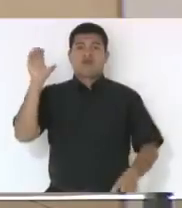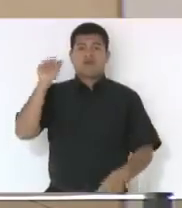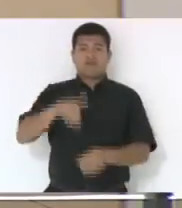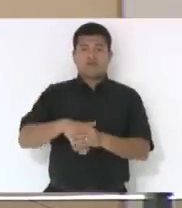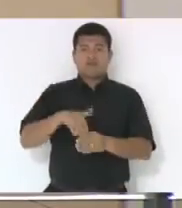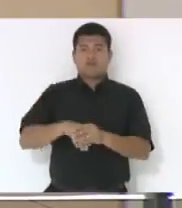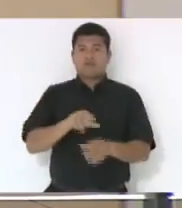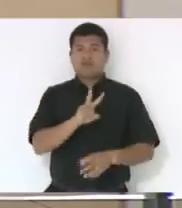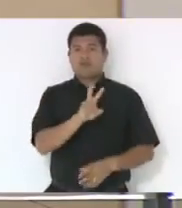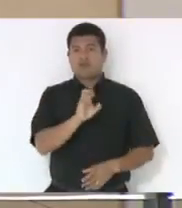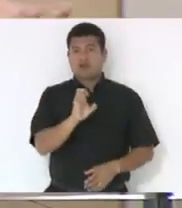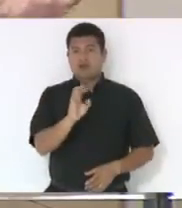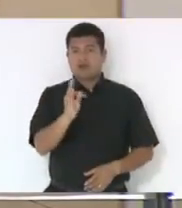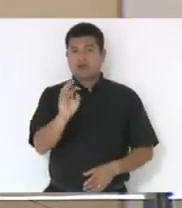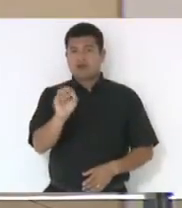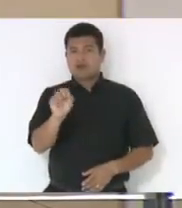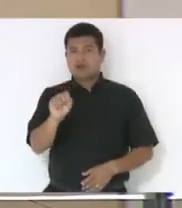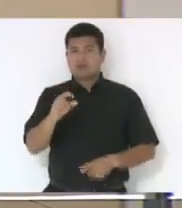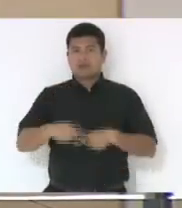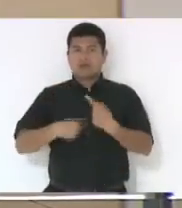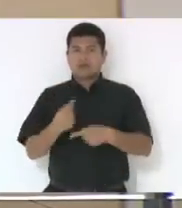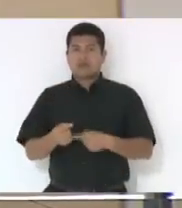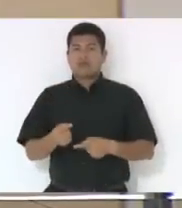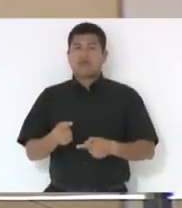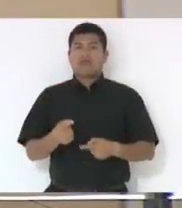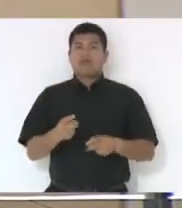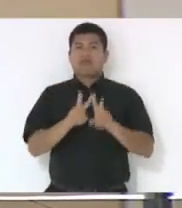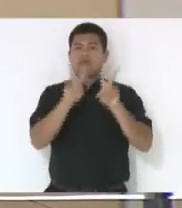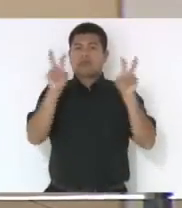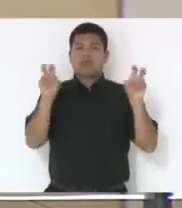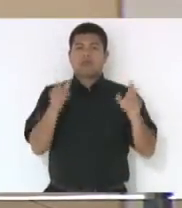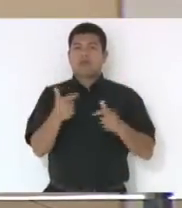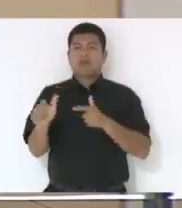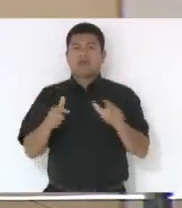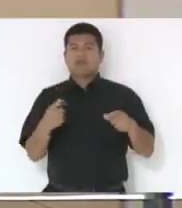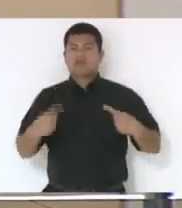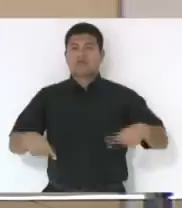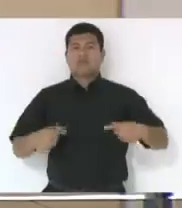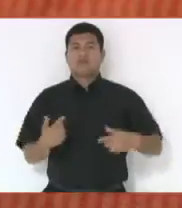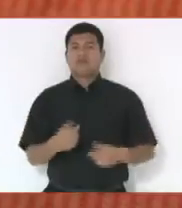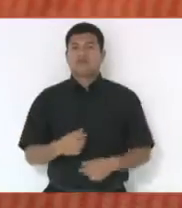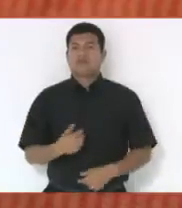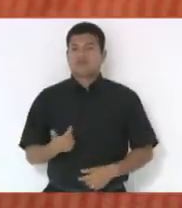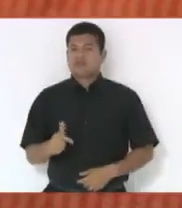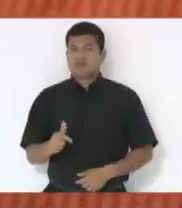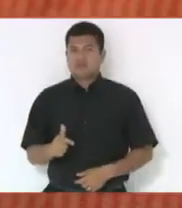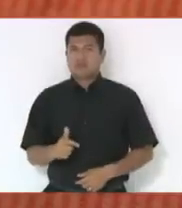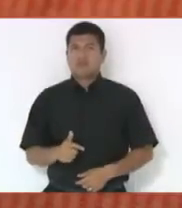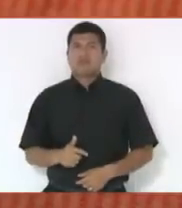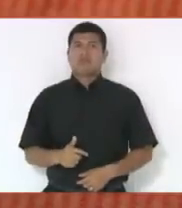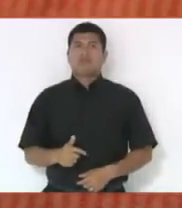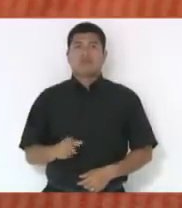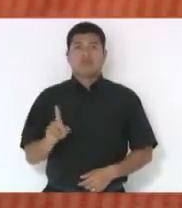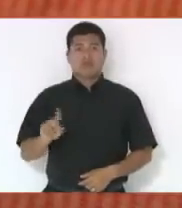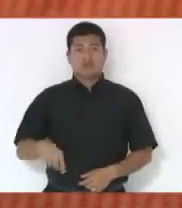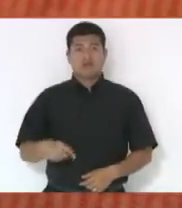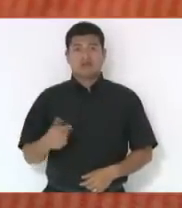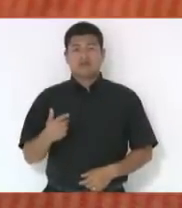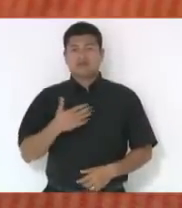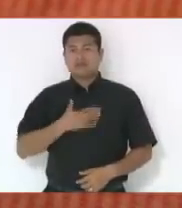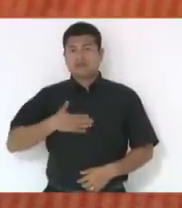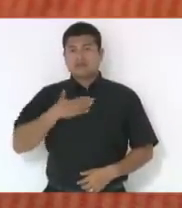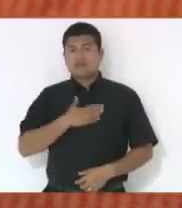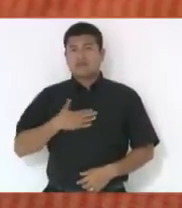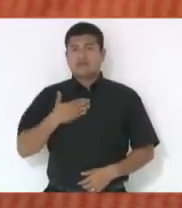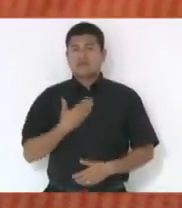vetos e depois não temos matérias para deliberar. O senhor tem a palavra. É isso, senhor presidente. Eu gostaria que o senhor fizesse esse